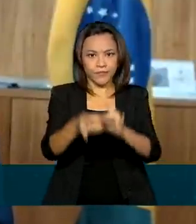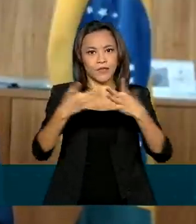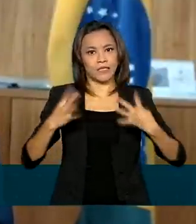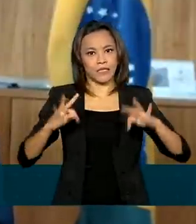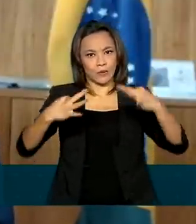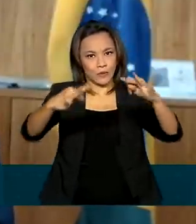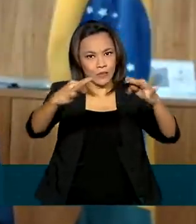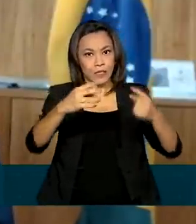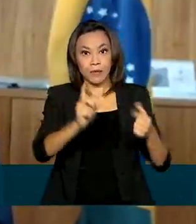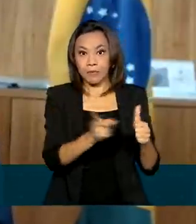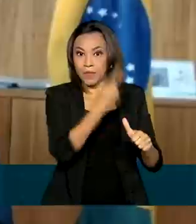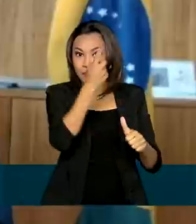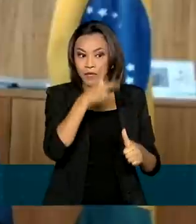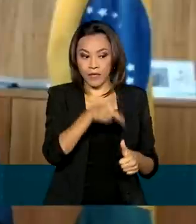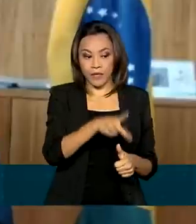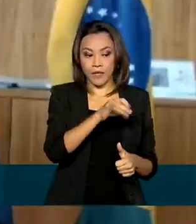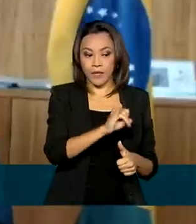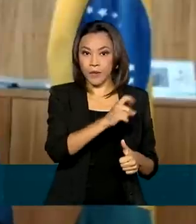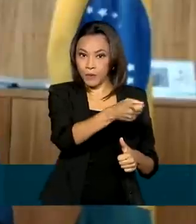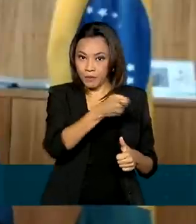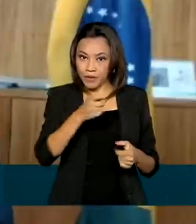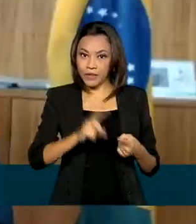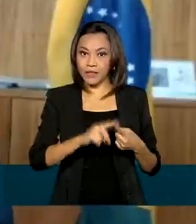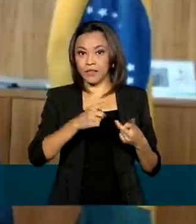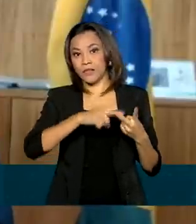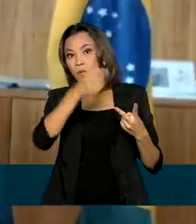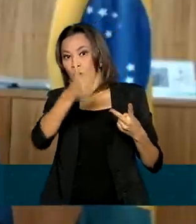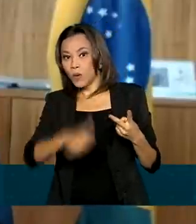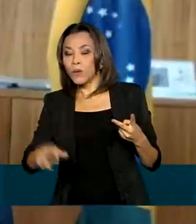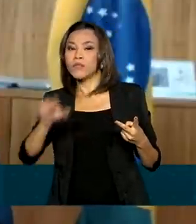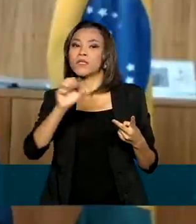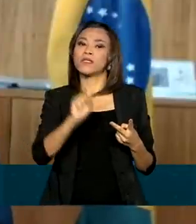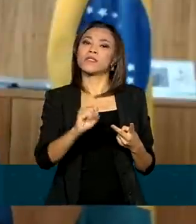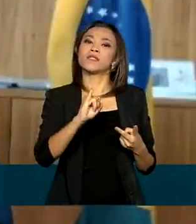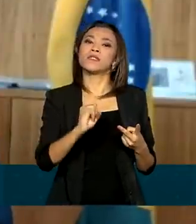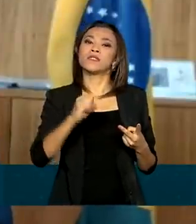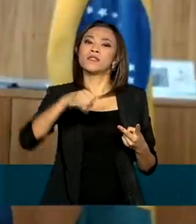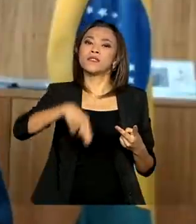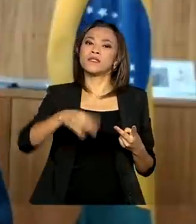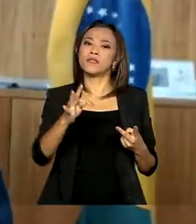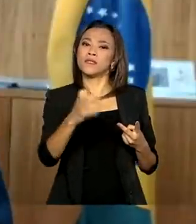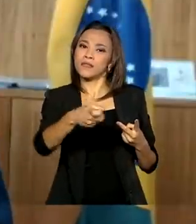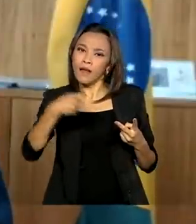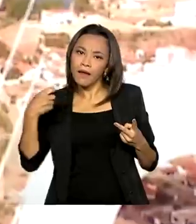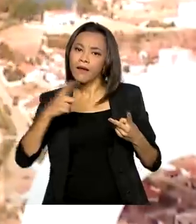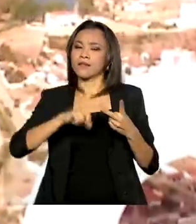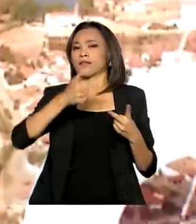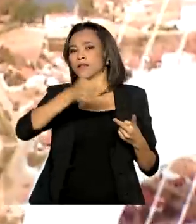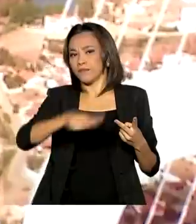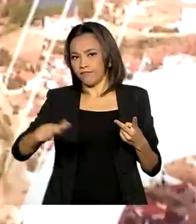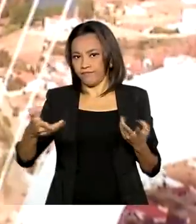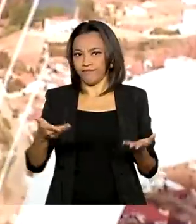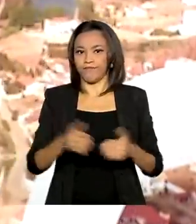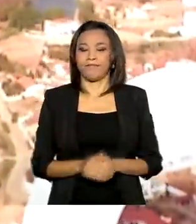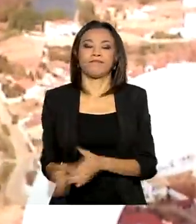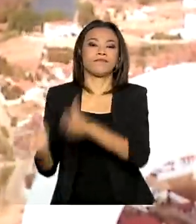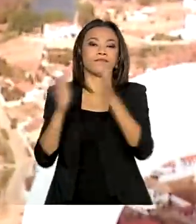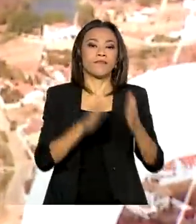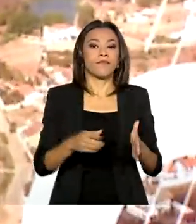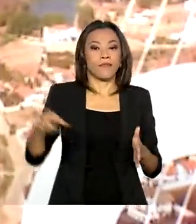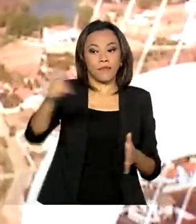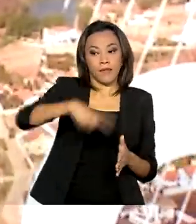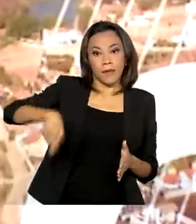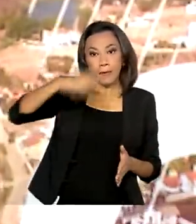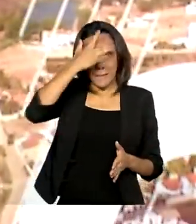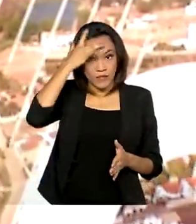com o PIX, mas já vem as fintechs também para aumentar a competição e derrubar o spread bancário. Para clientes,